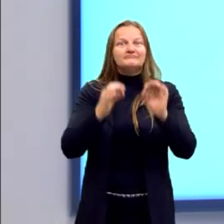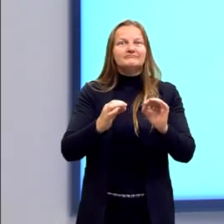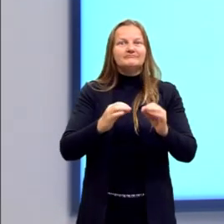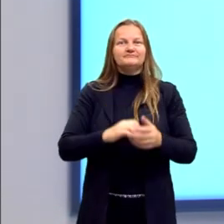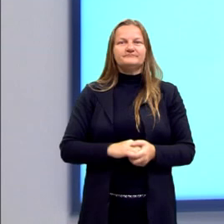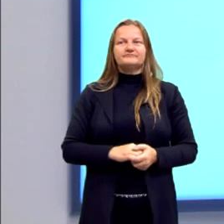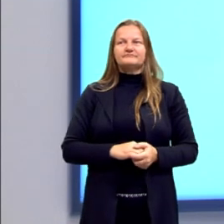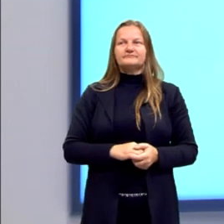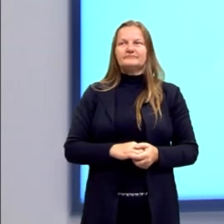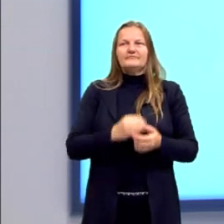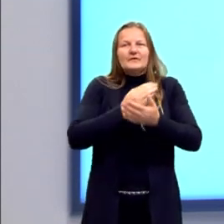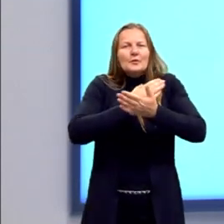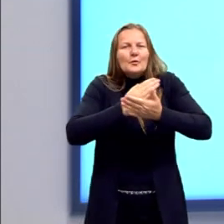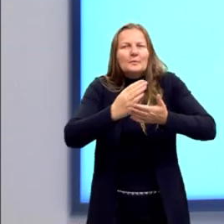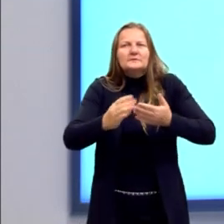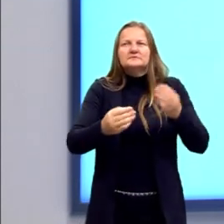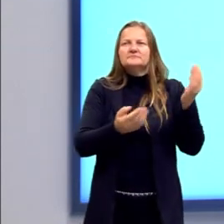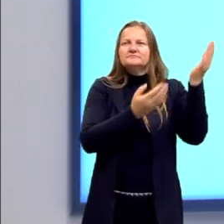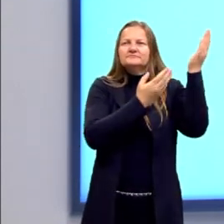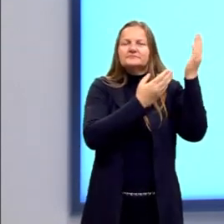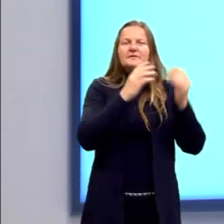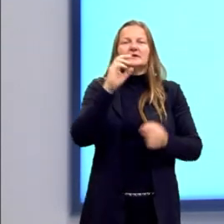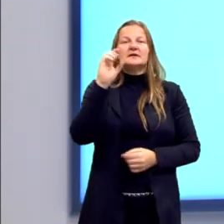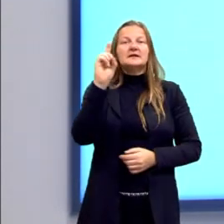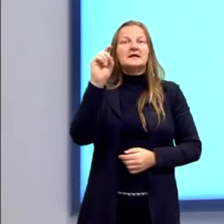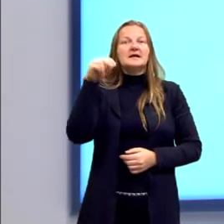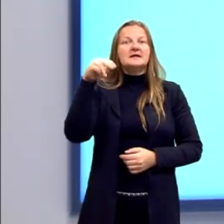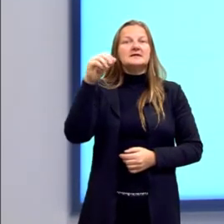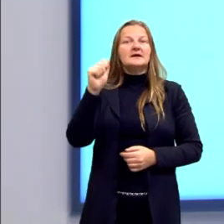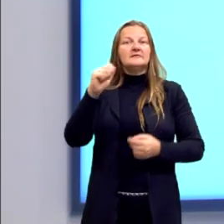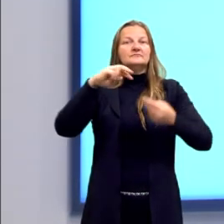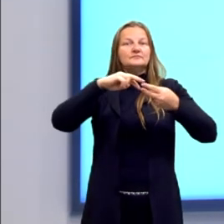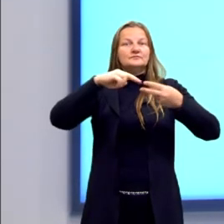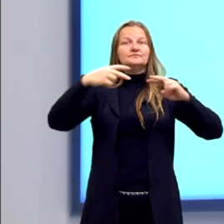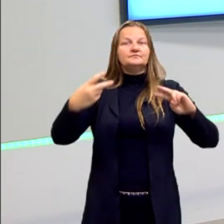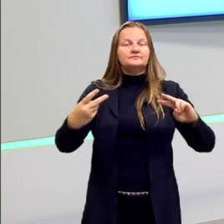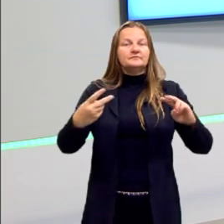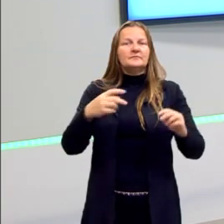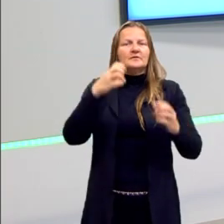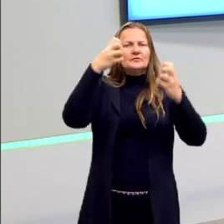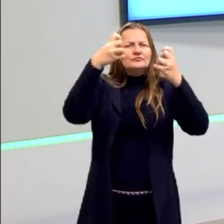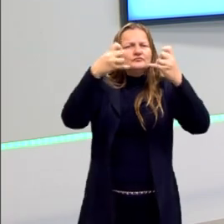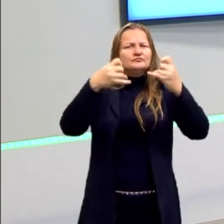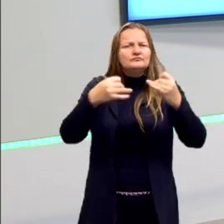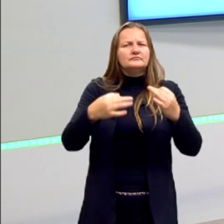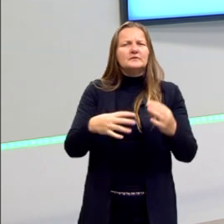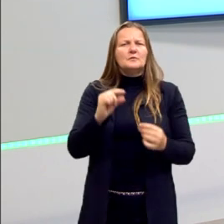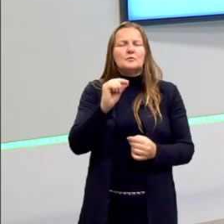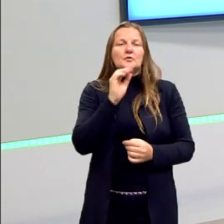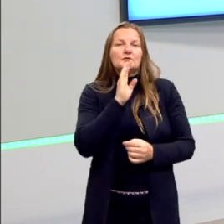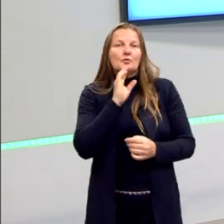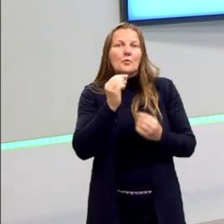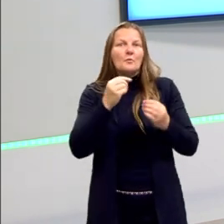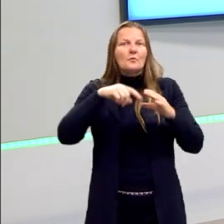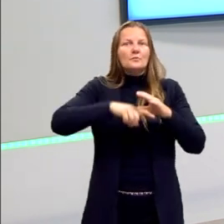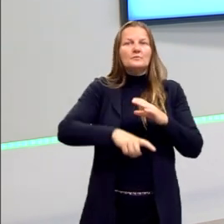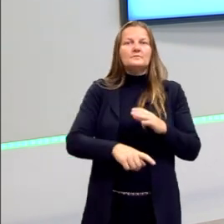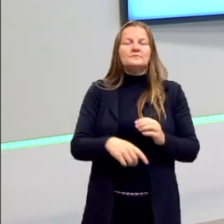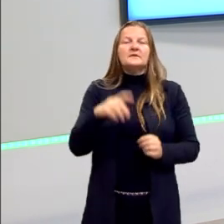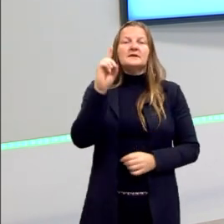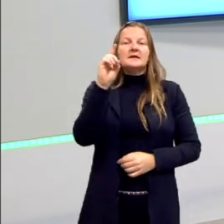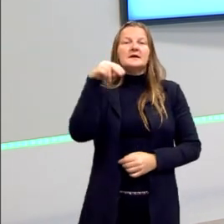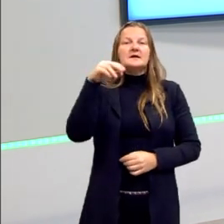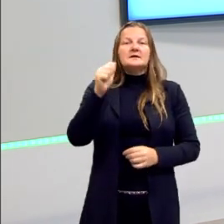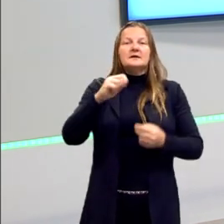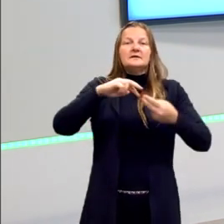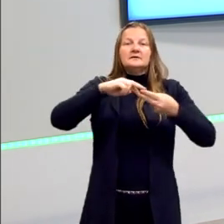Então, vamos começar. DNA. A história eu já sei. Vamos relembrar e vamos se familiarizar cada vez mais. DNA